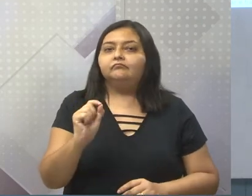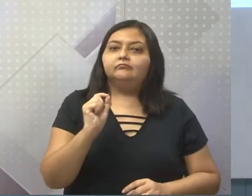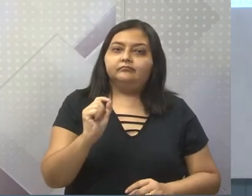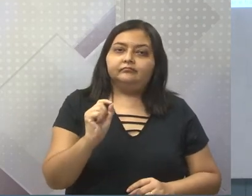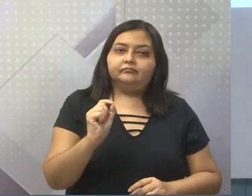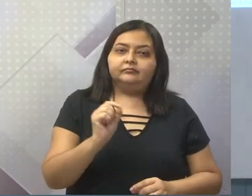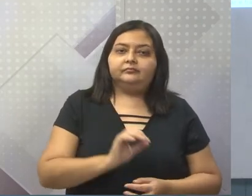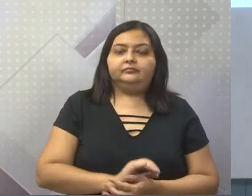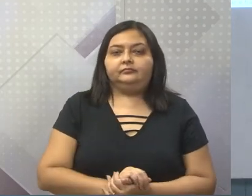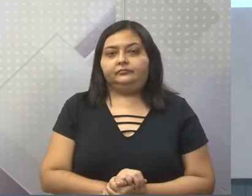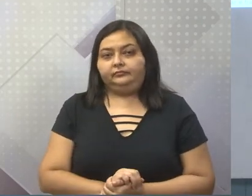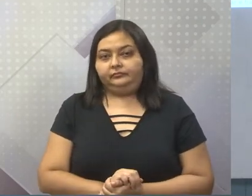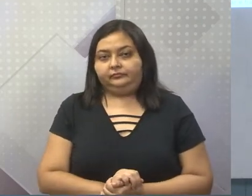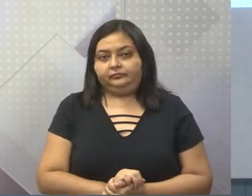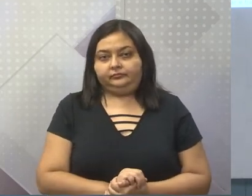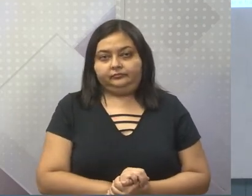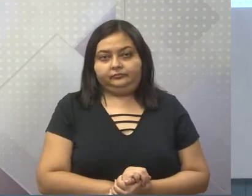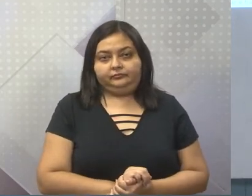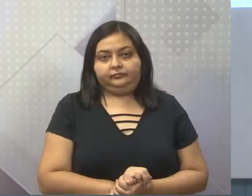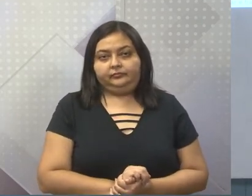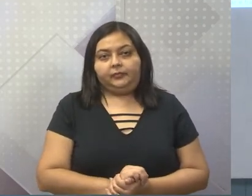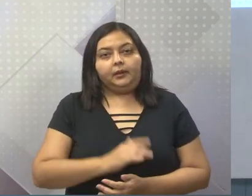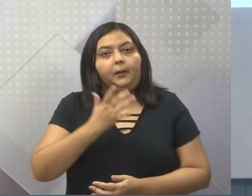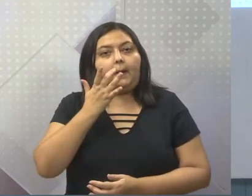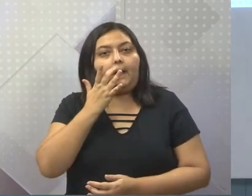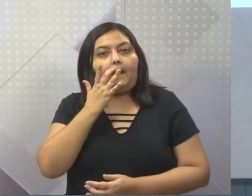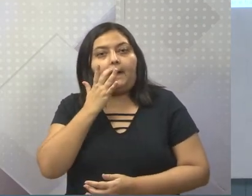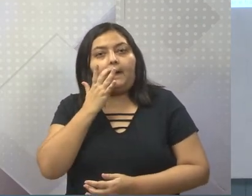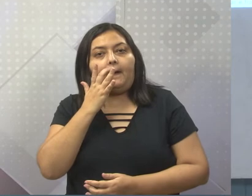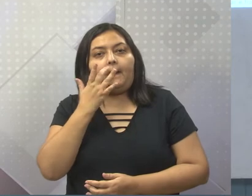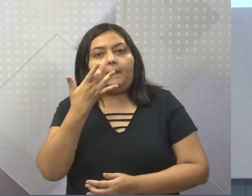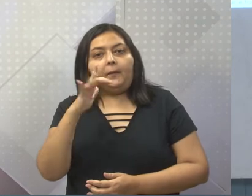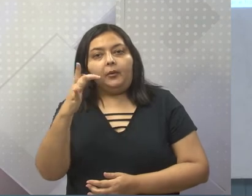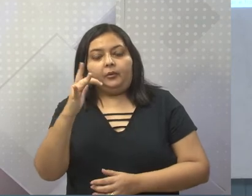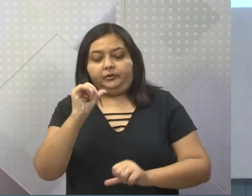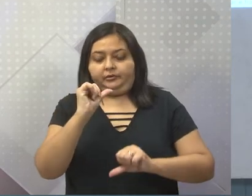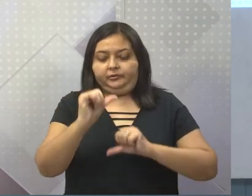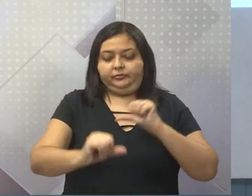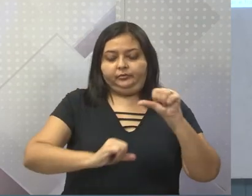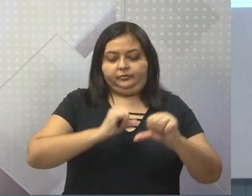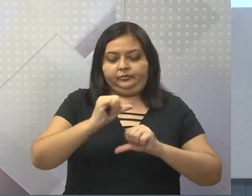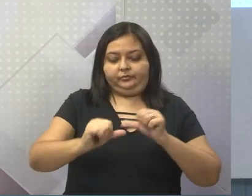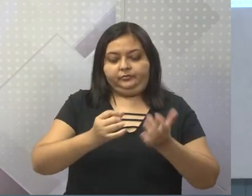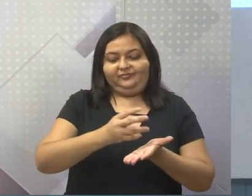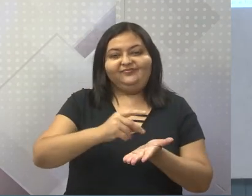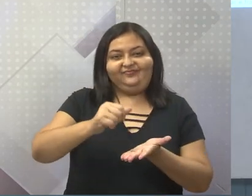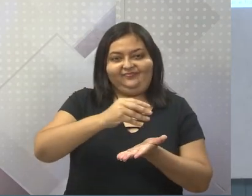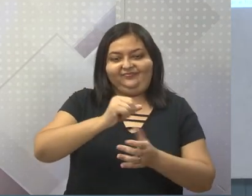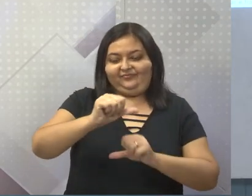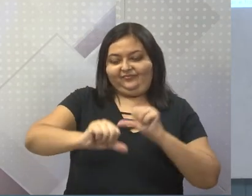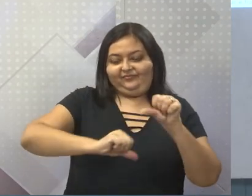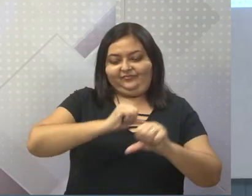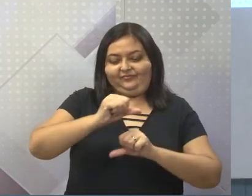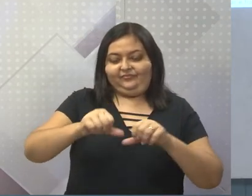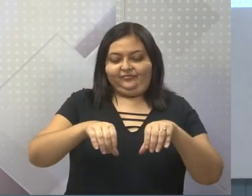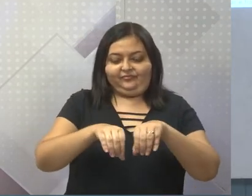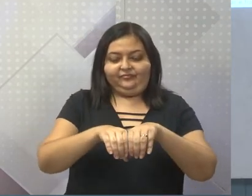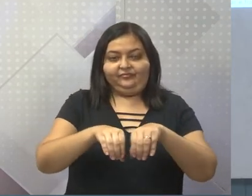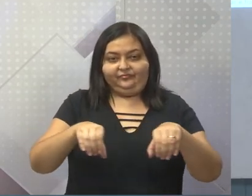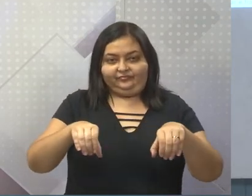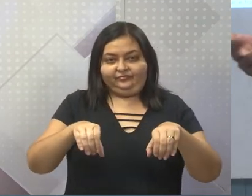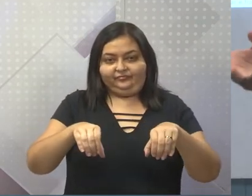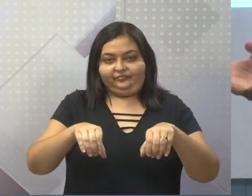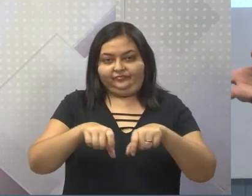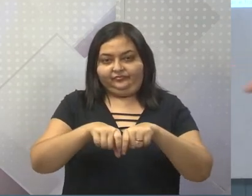Muitas vezes, esse ouro que não era, vamos dizer, se transformado em barra, ele ficava ali em pó, em pequenas quantidades, em pozinho,